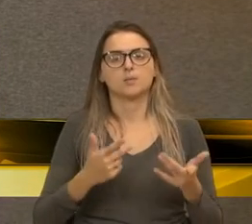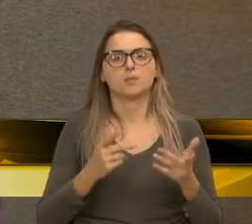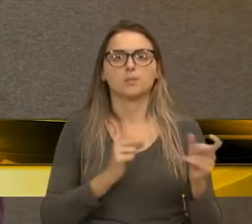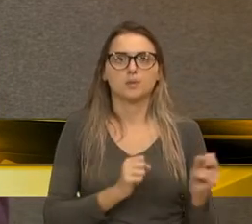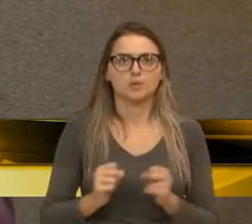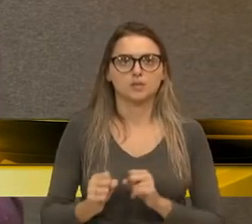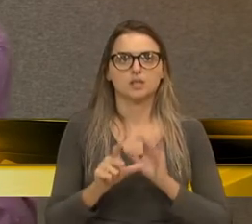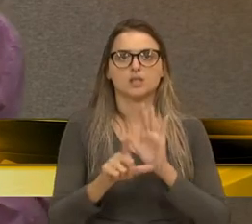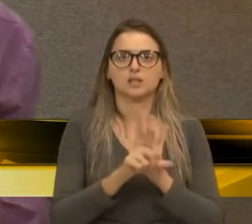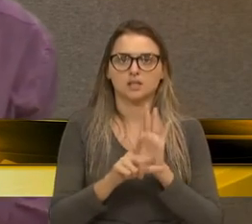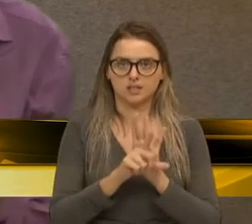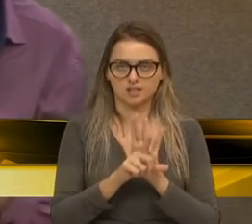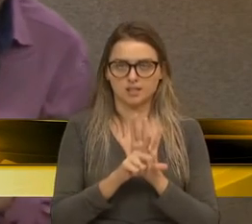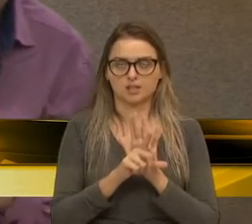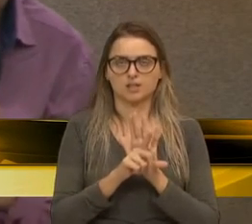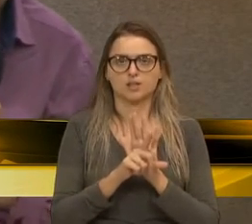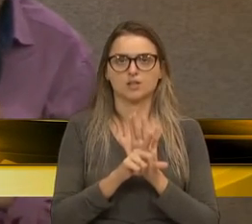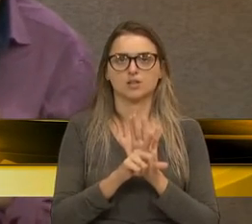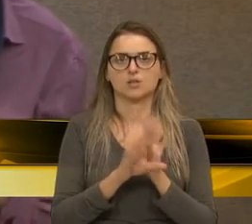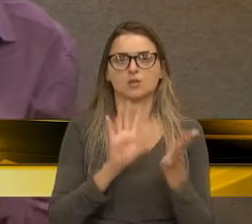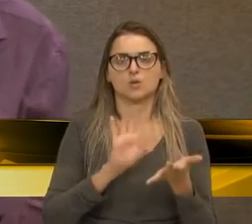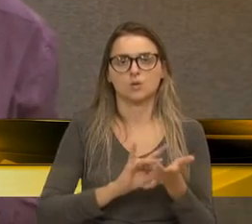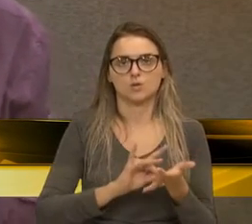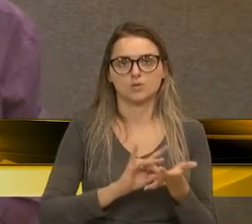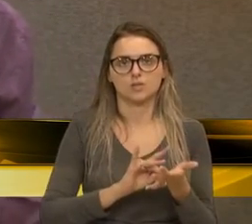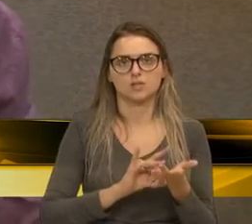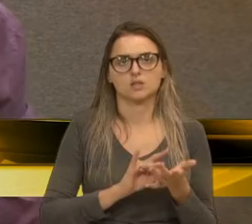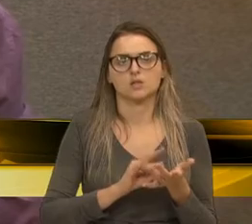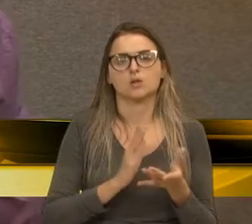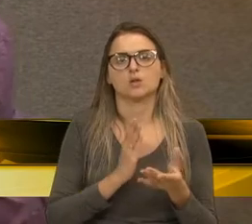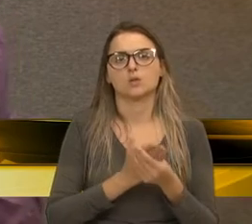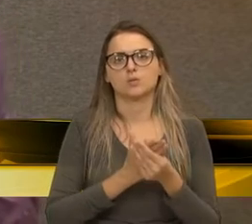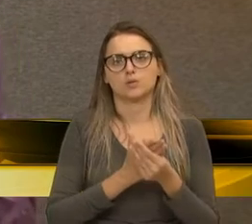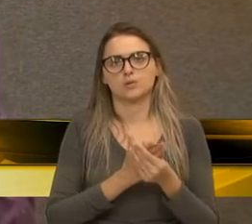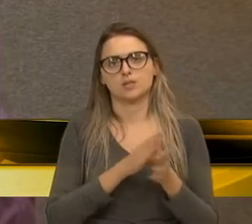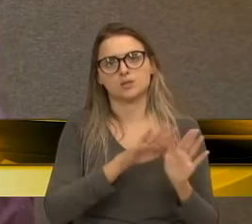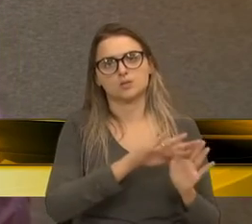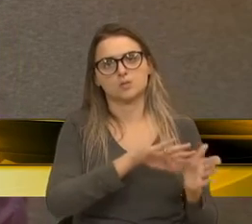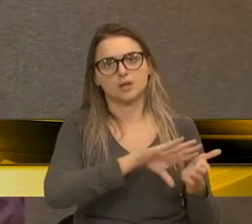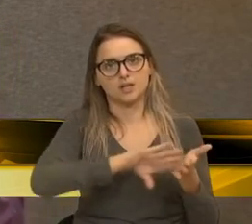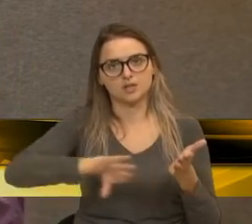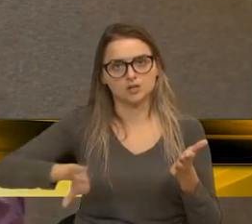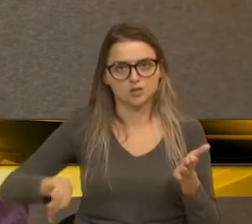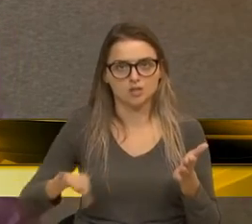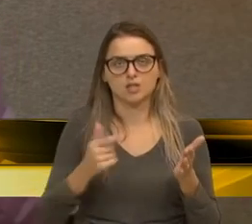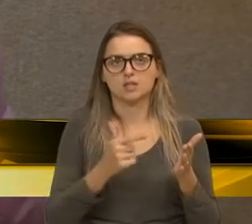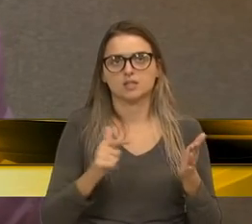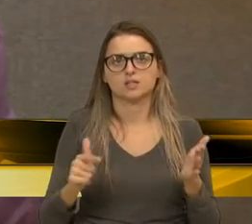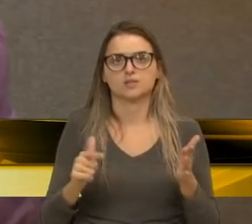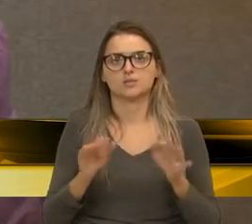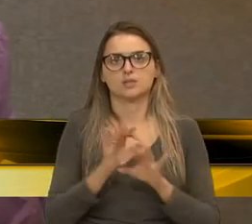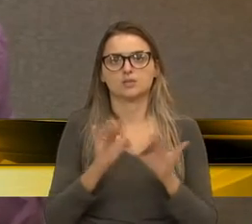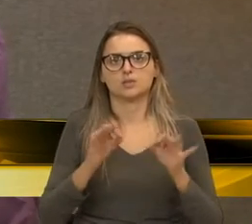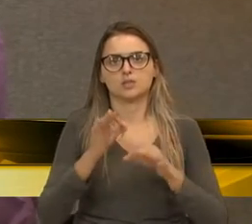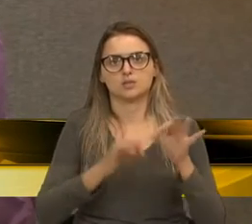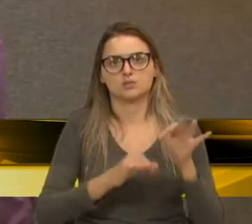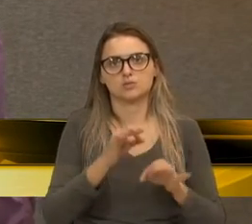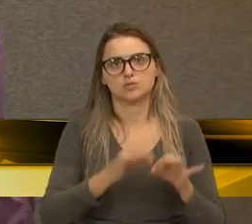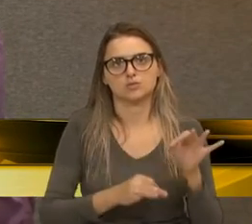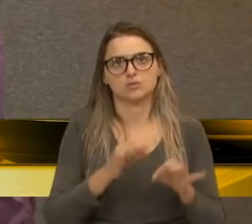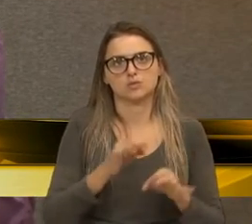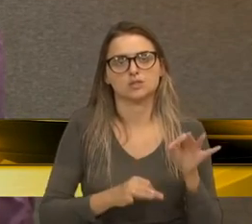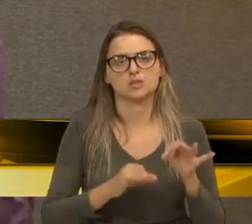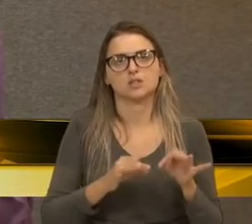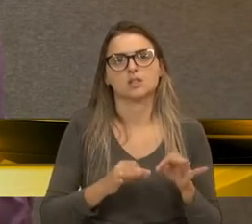legalizando o processo de remoção, sem trauma, diferente do que está acontecendo com